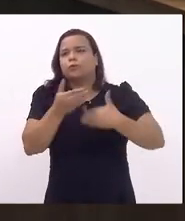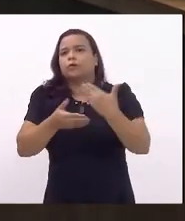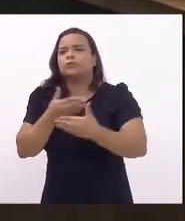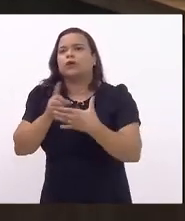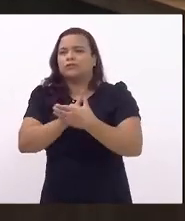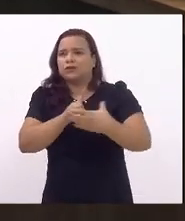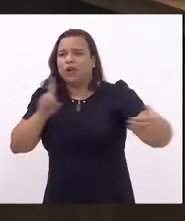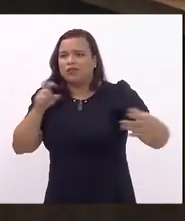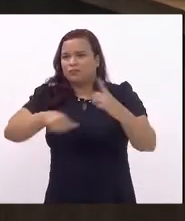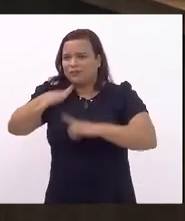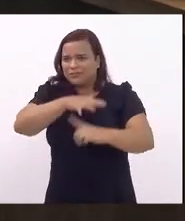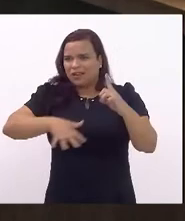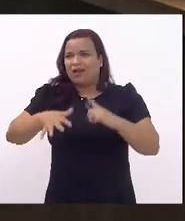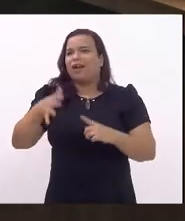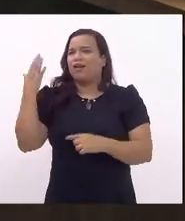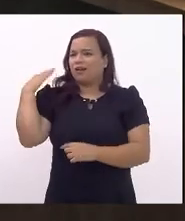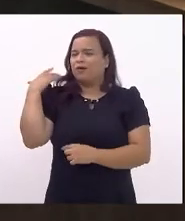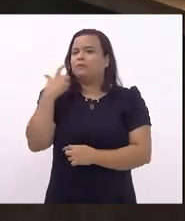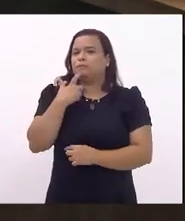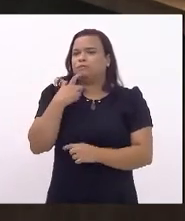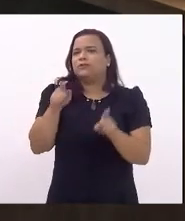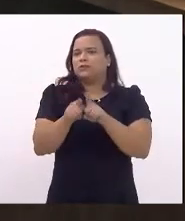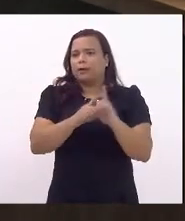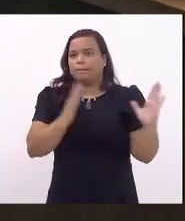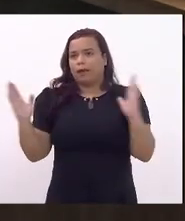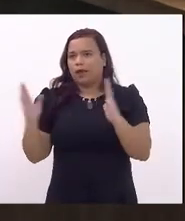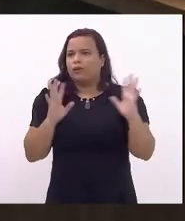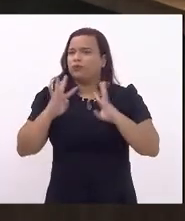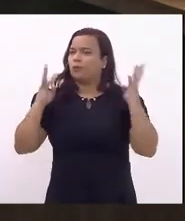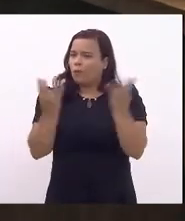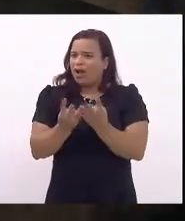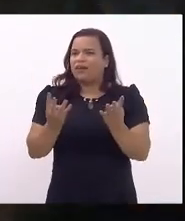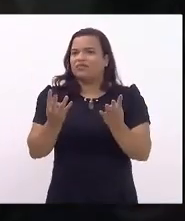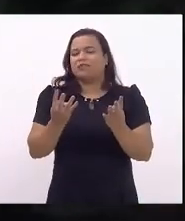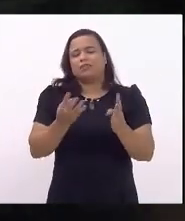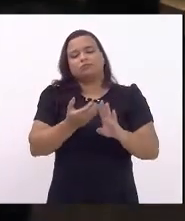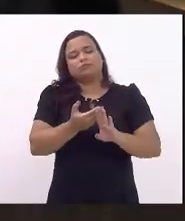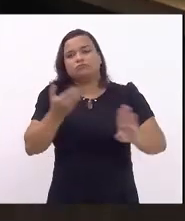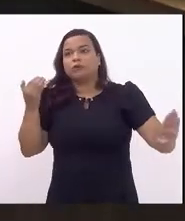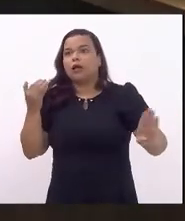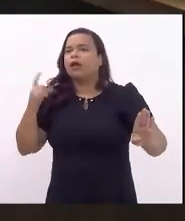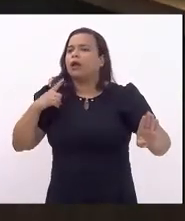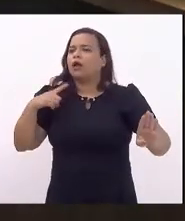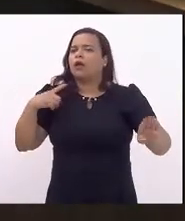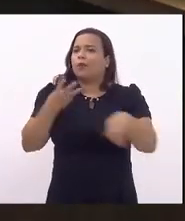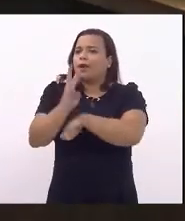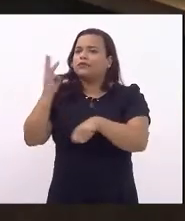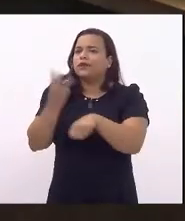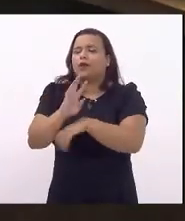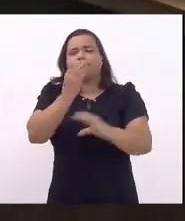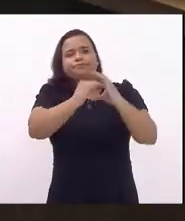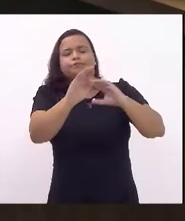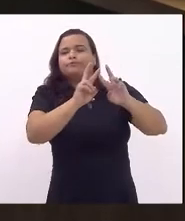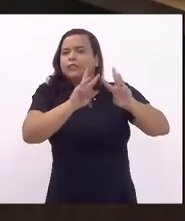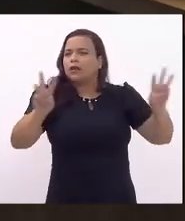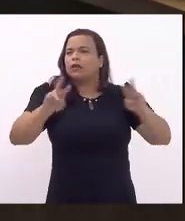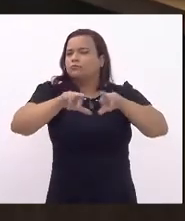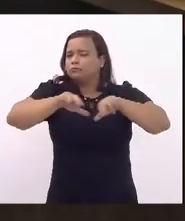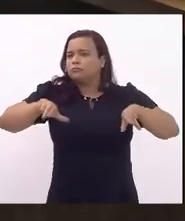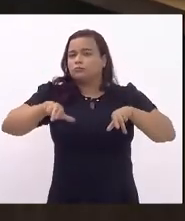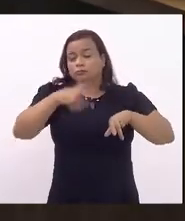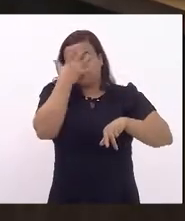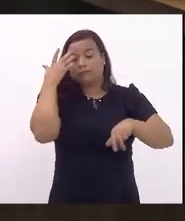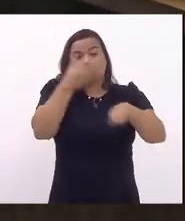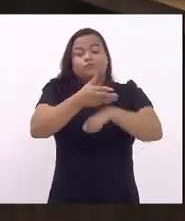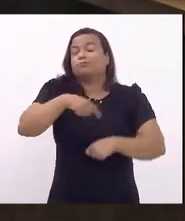isolamento social e na quarentena que foi repassado via WhatsApp, via internet. Então, a